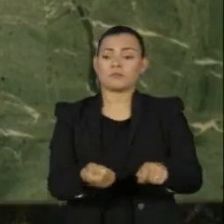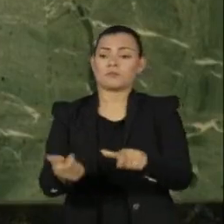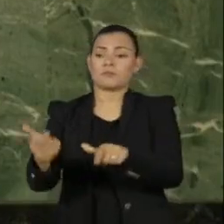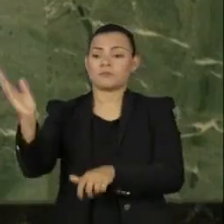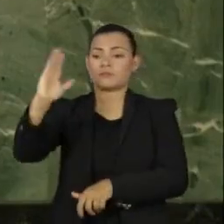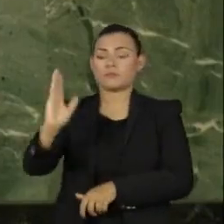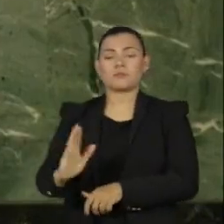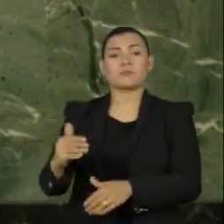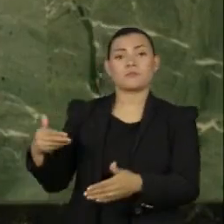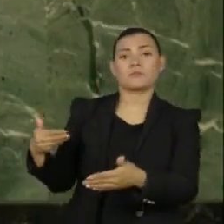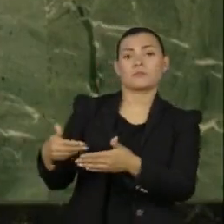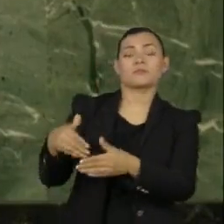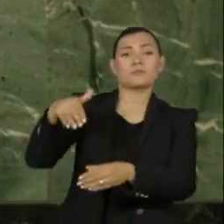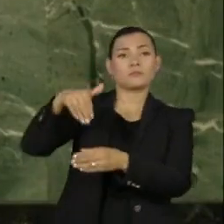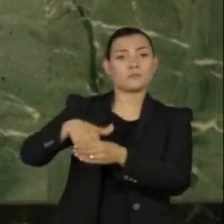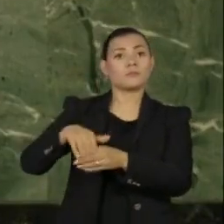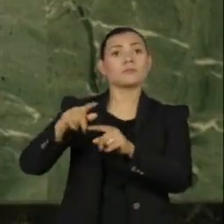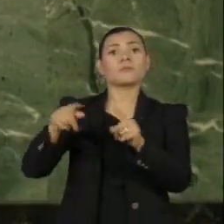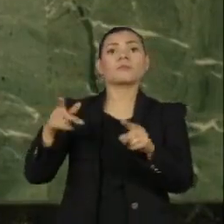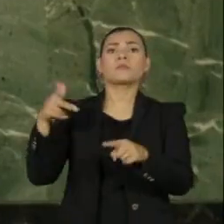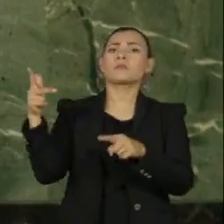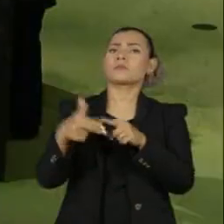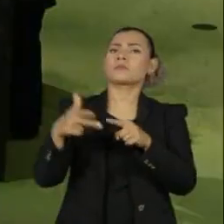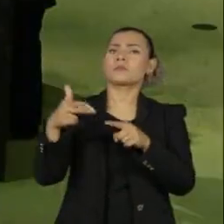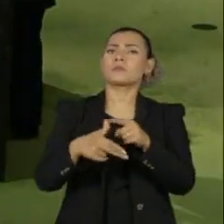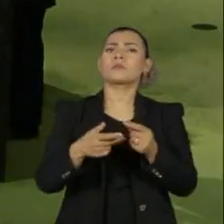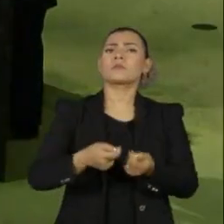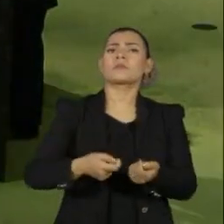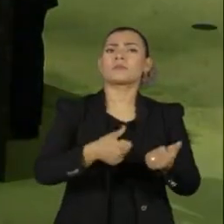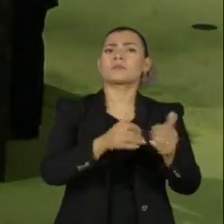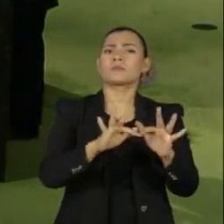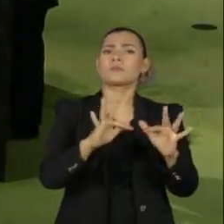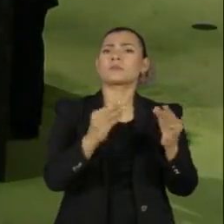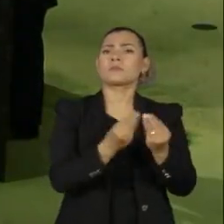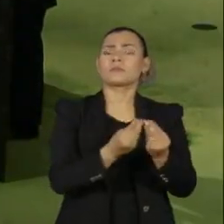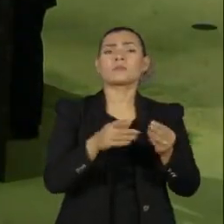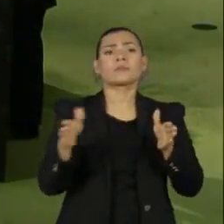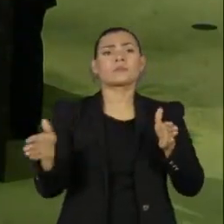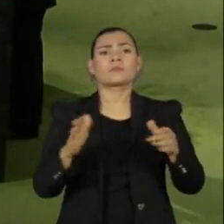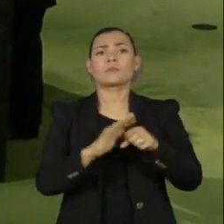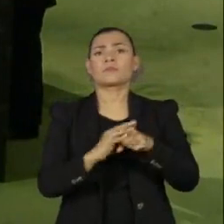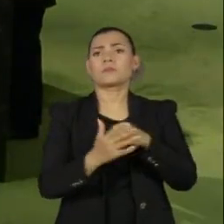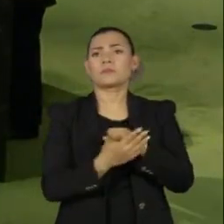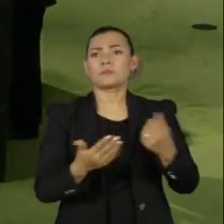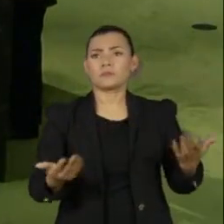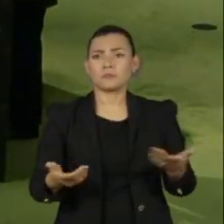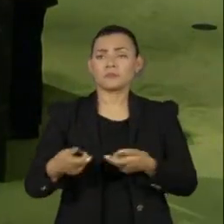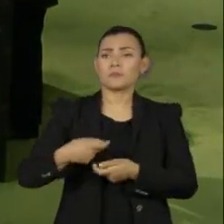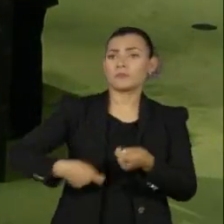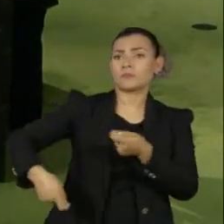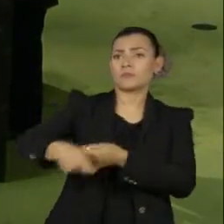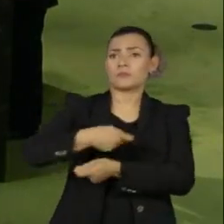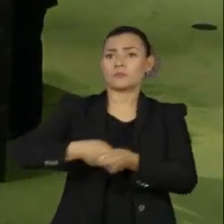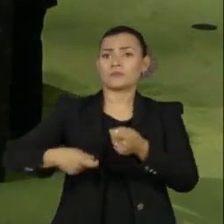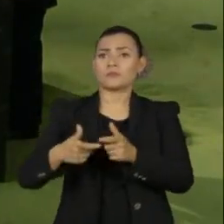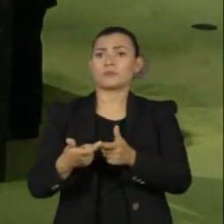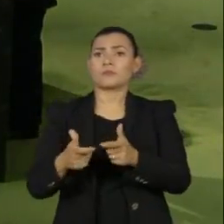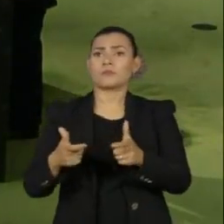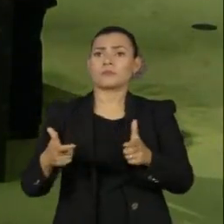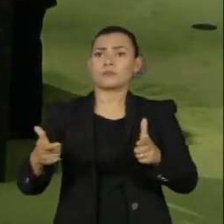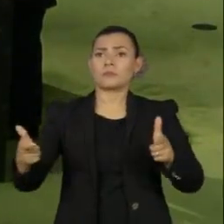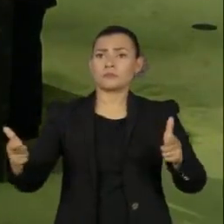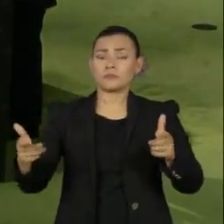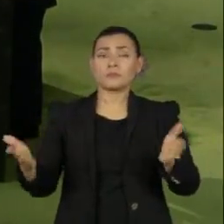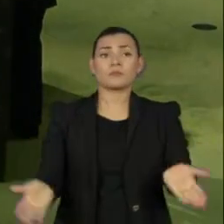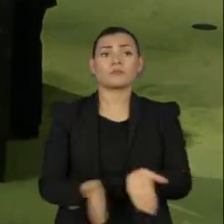vésperas das eleições, mas não falou do corte do Bolsa Família em plena pandemia. A economia voltou a crescer. A